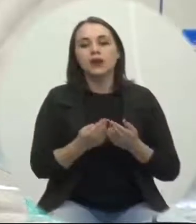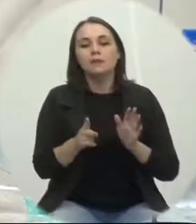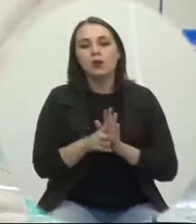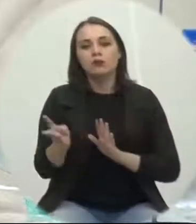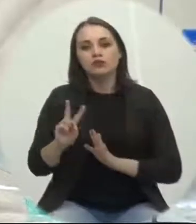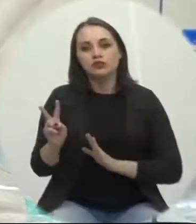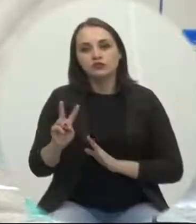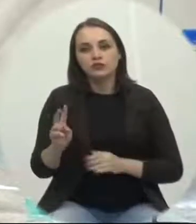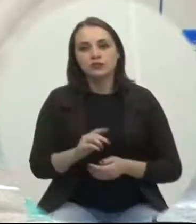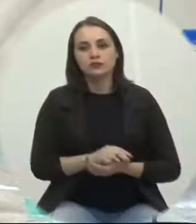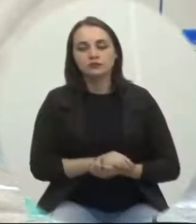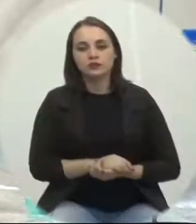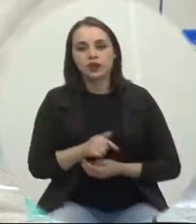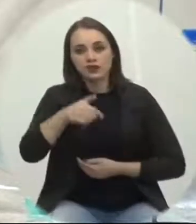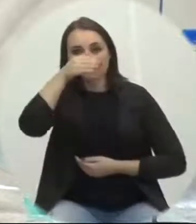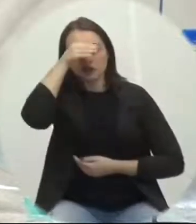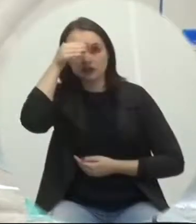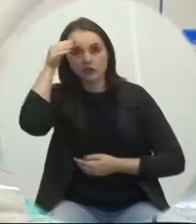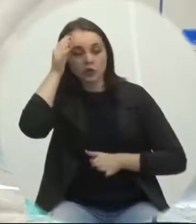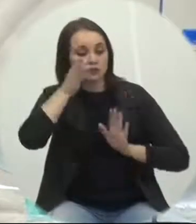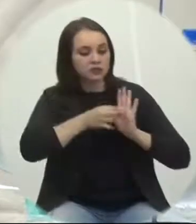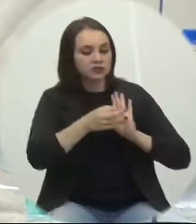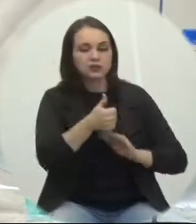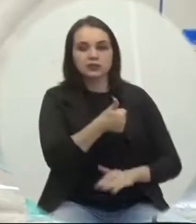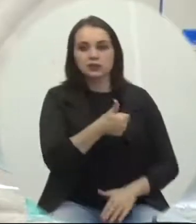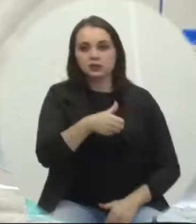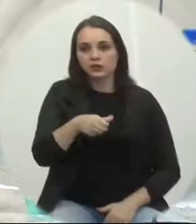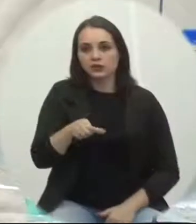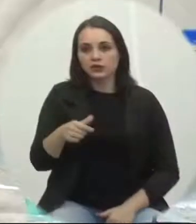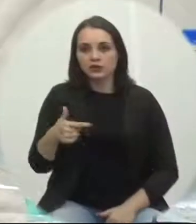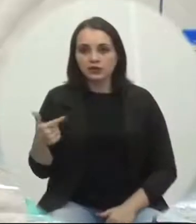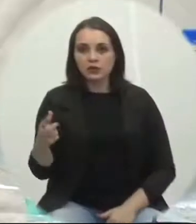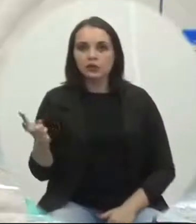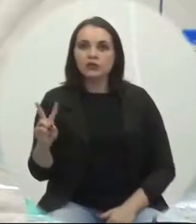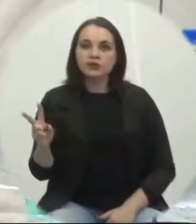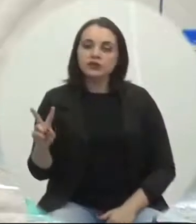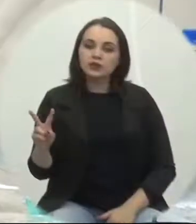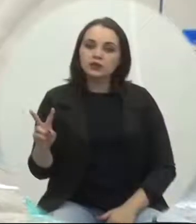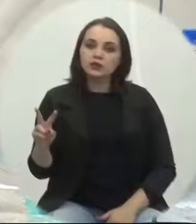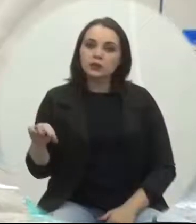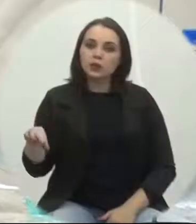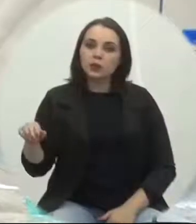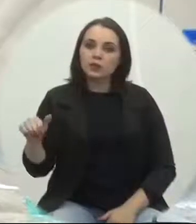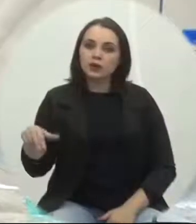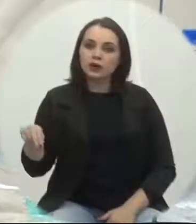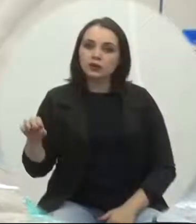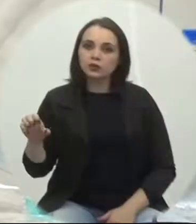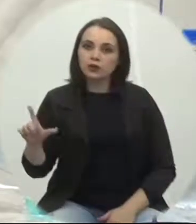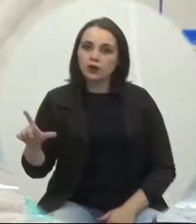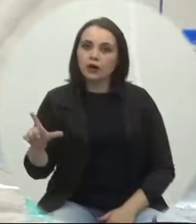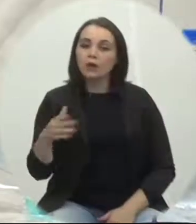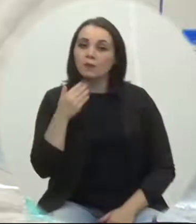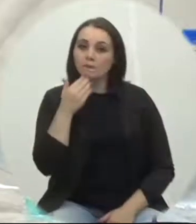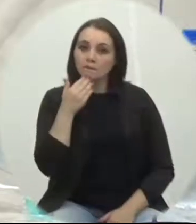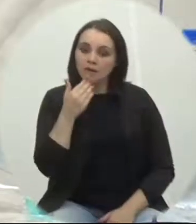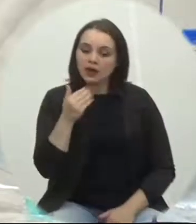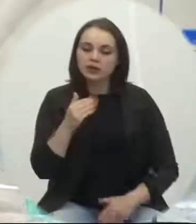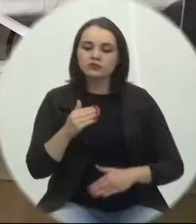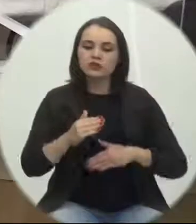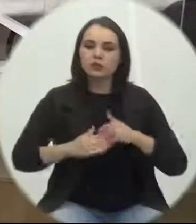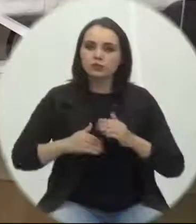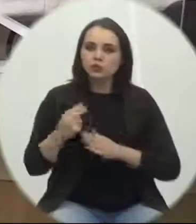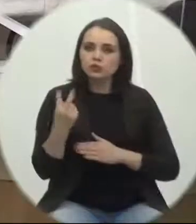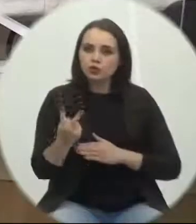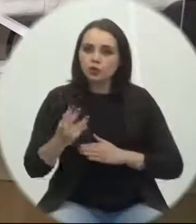expediente. indicação 192, barra 20-21, autor, vereador Manuel Roseng, reconstrução de duas lombadas